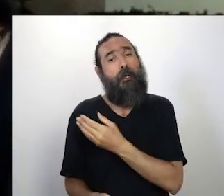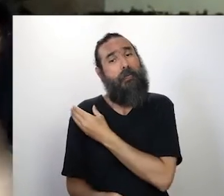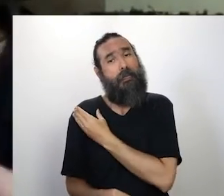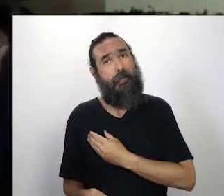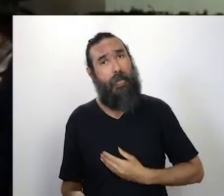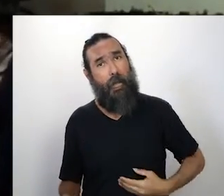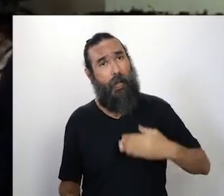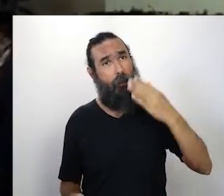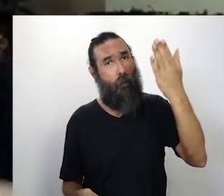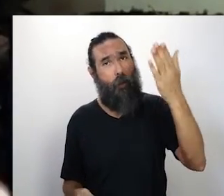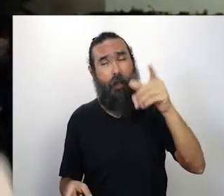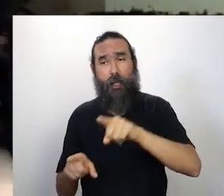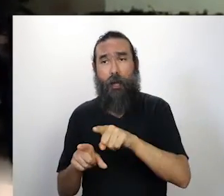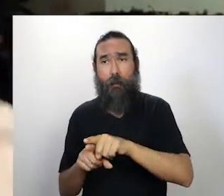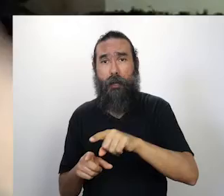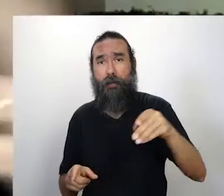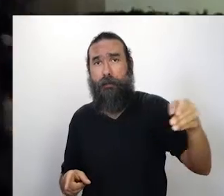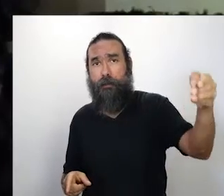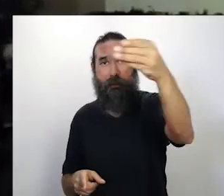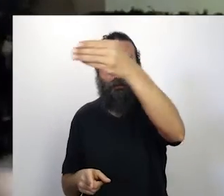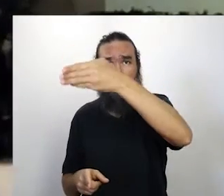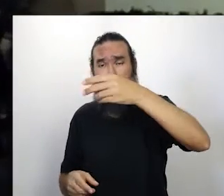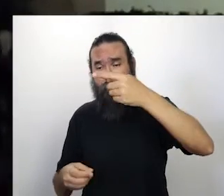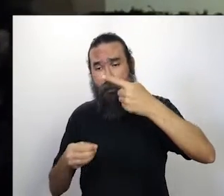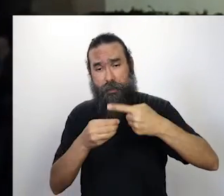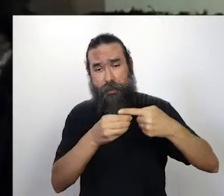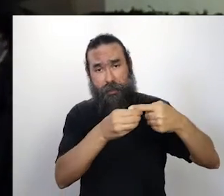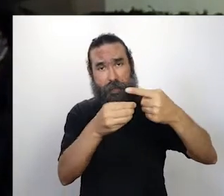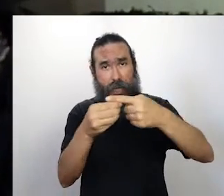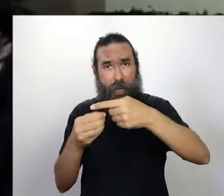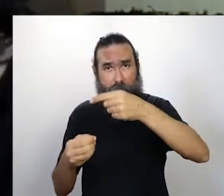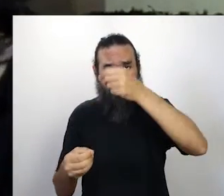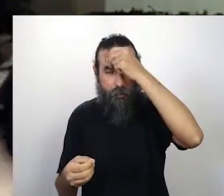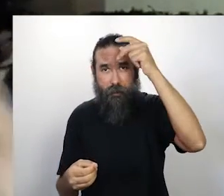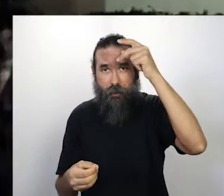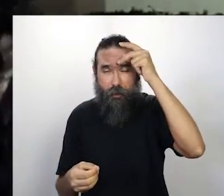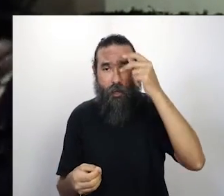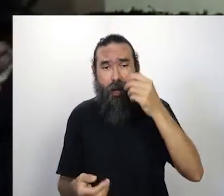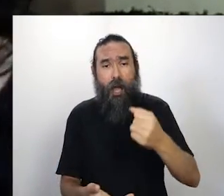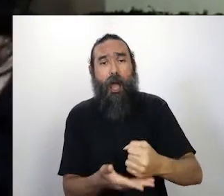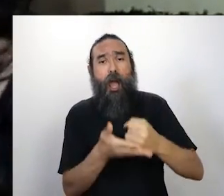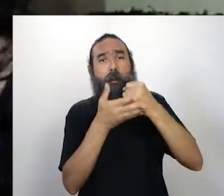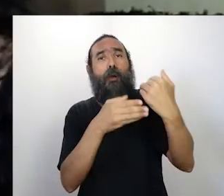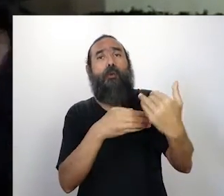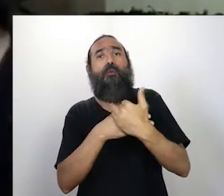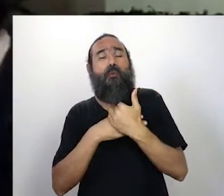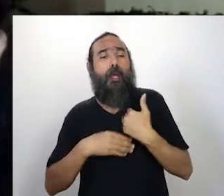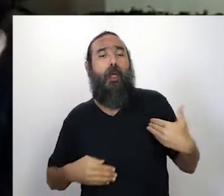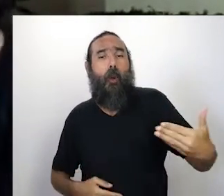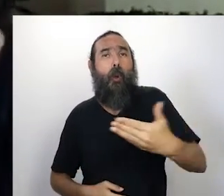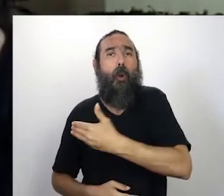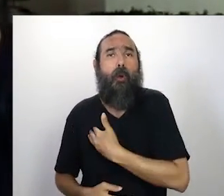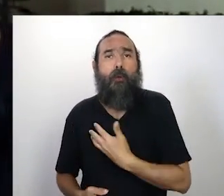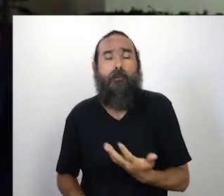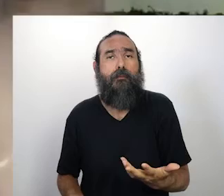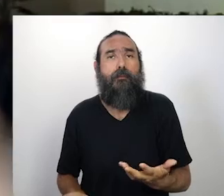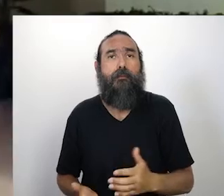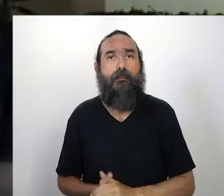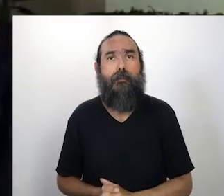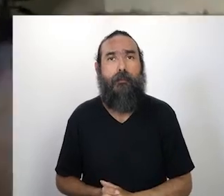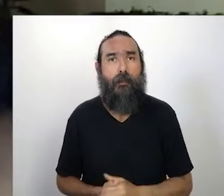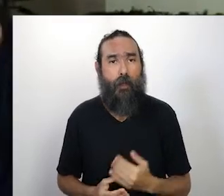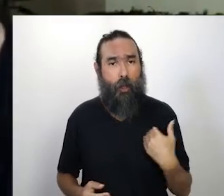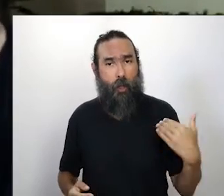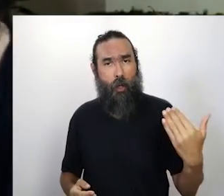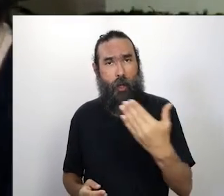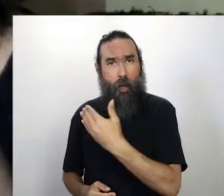como é que os municípios, como é que estão sendo pensadas as políticas para a gente, as ações de emergência ou não? A gente viu que, ao longo